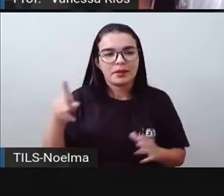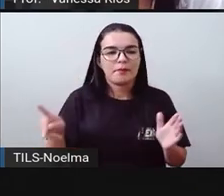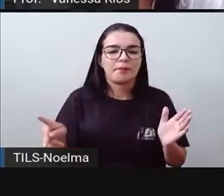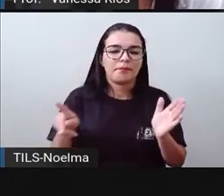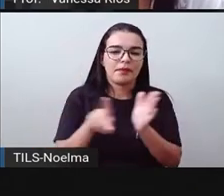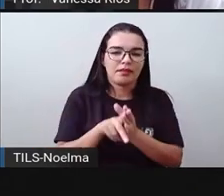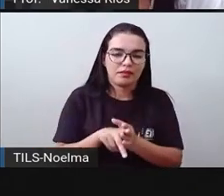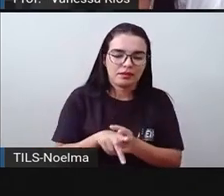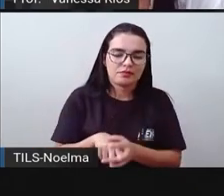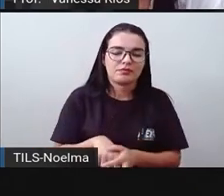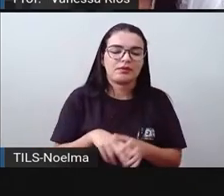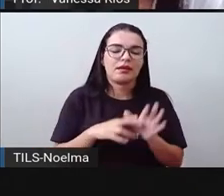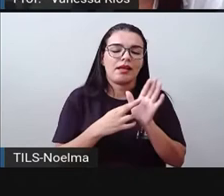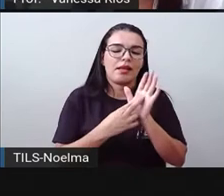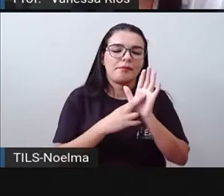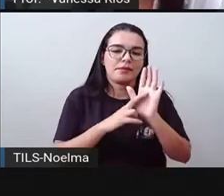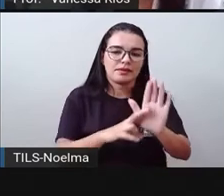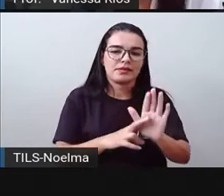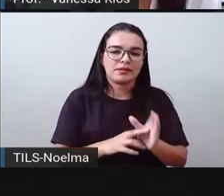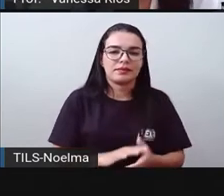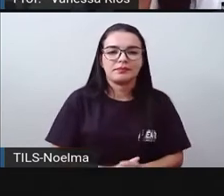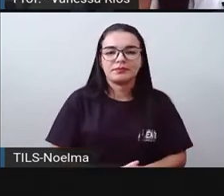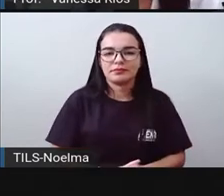representam cultura.